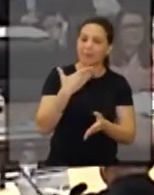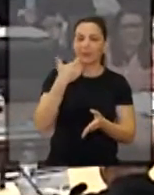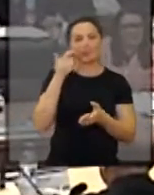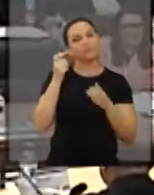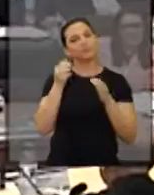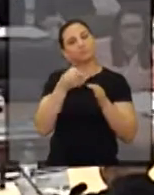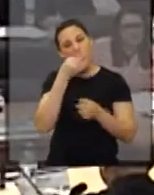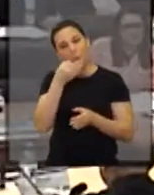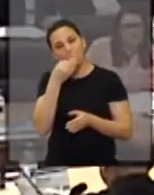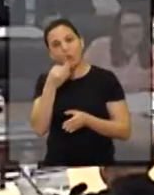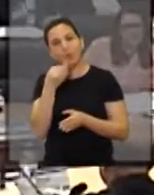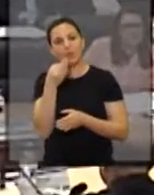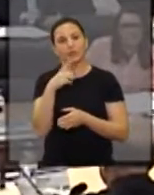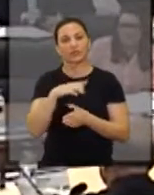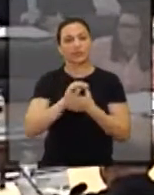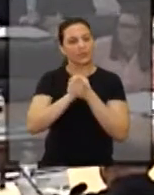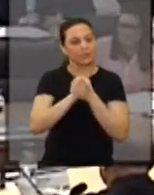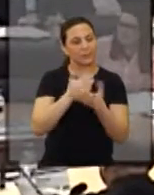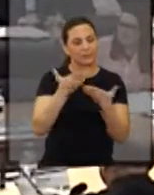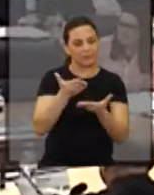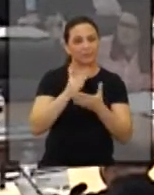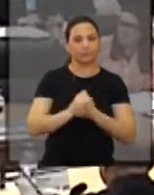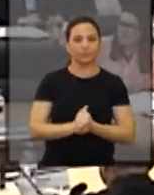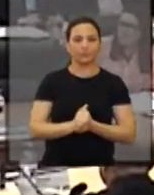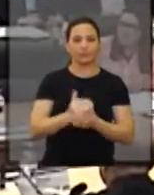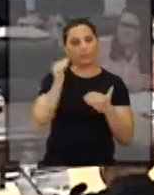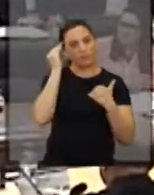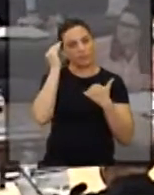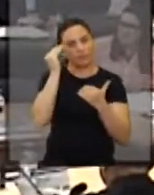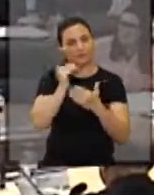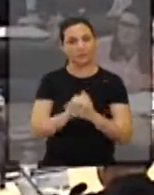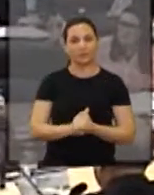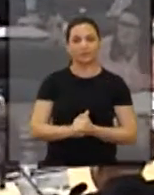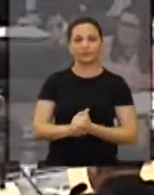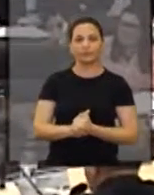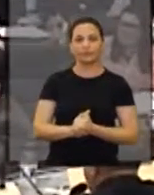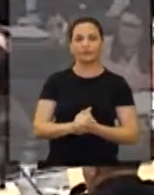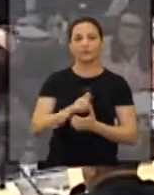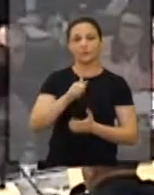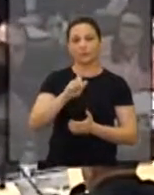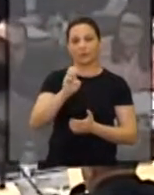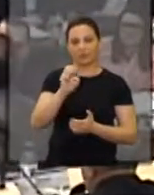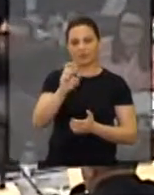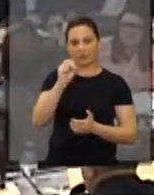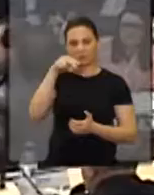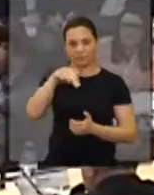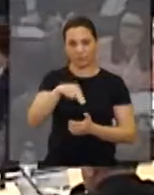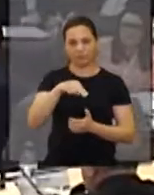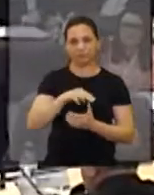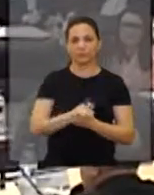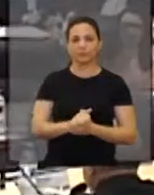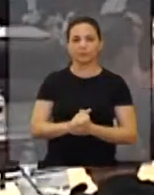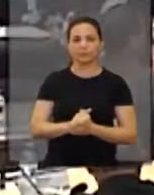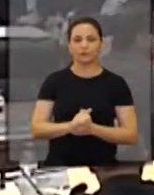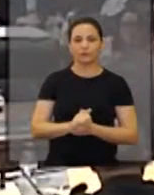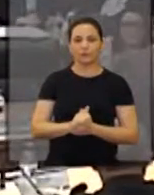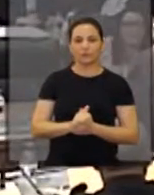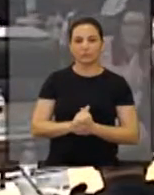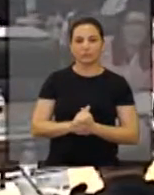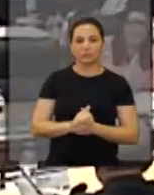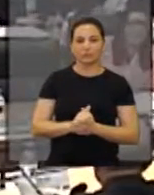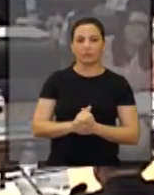caminhando bem, a gente, o PSDB, só tem que cumprimentar. Muito obrigado. Com a palavra, Gerson, da Farmácia.